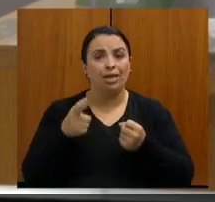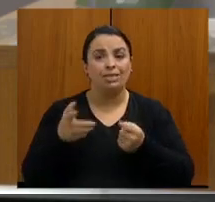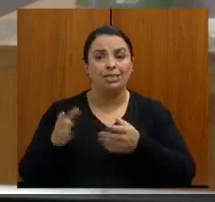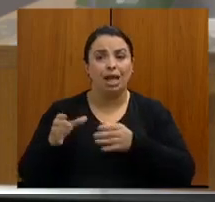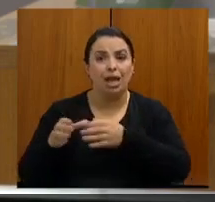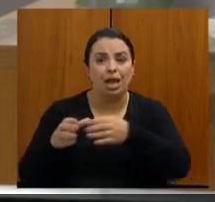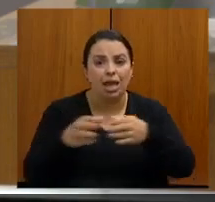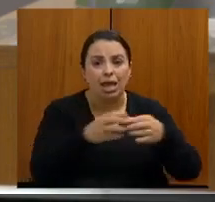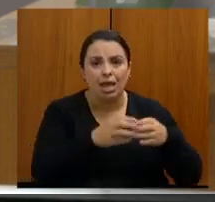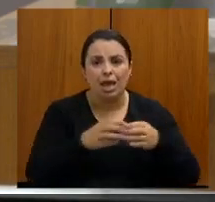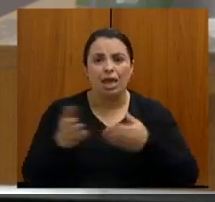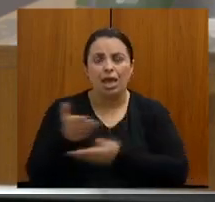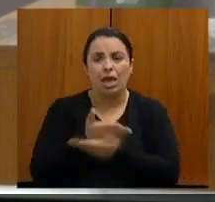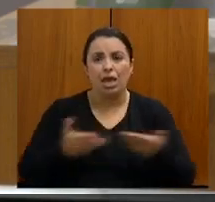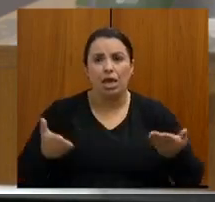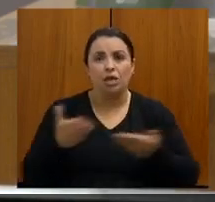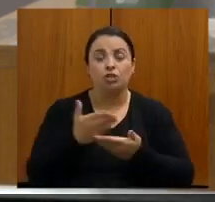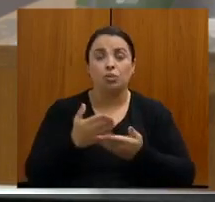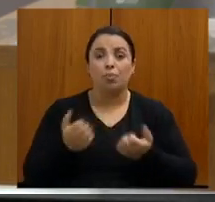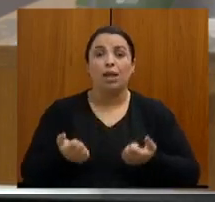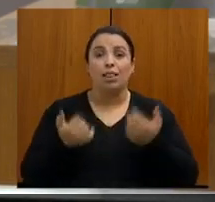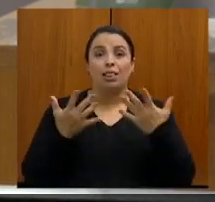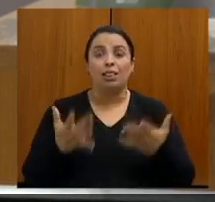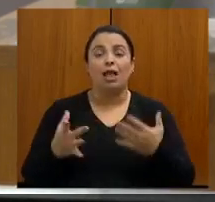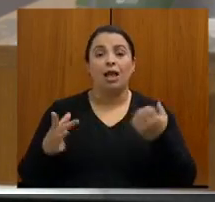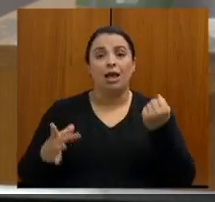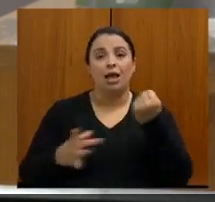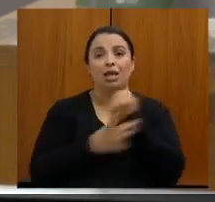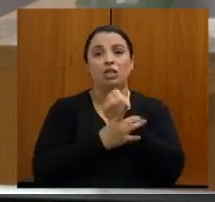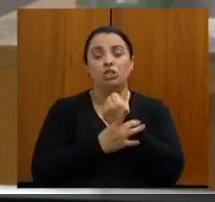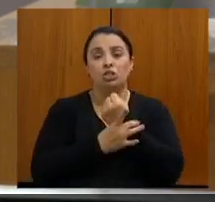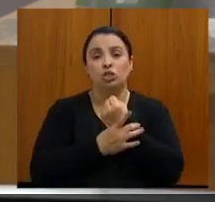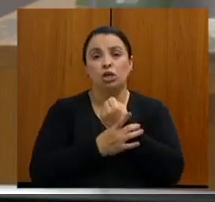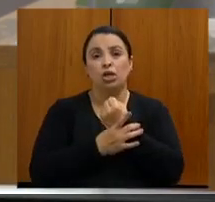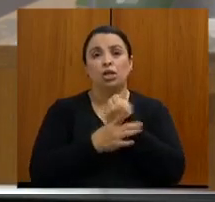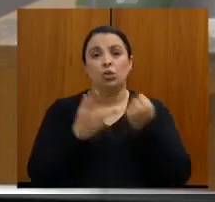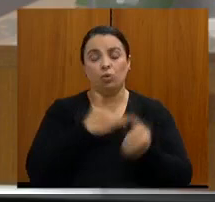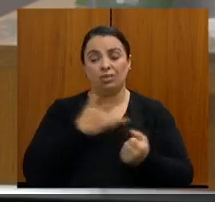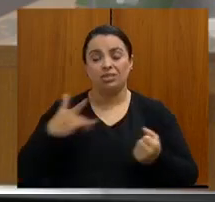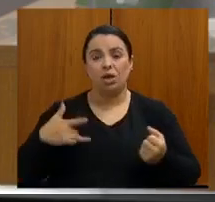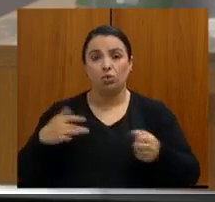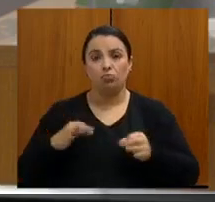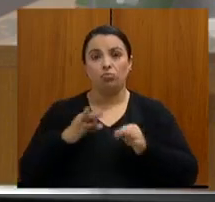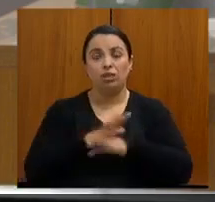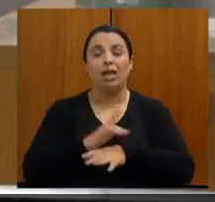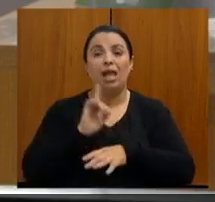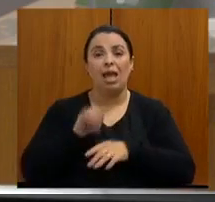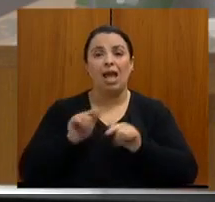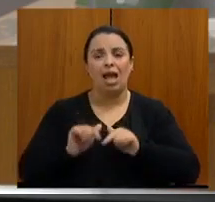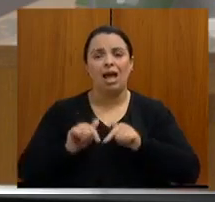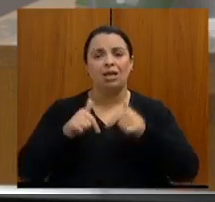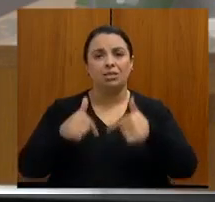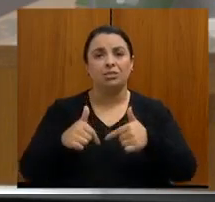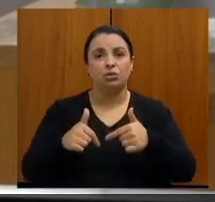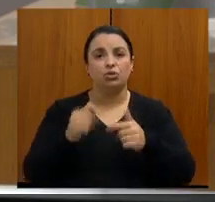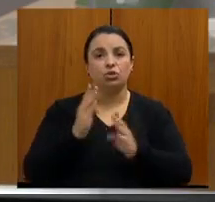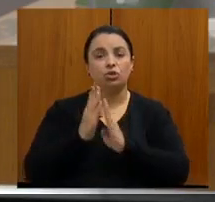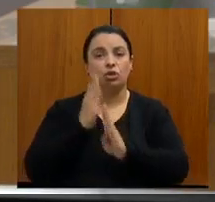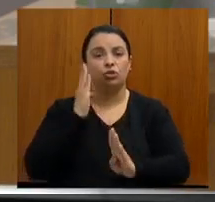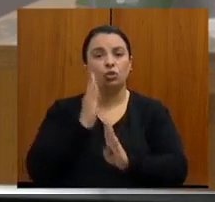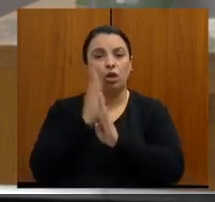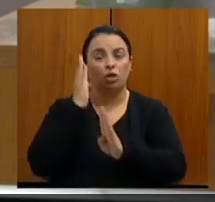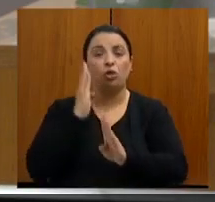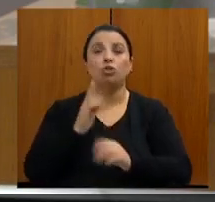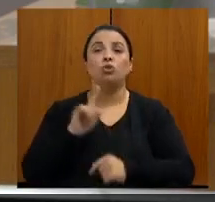para garantir integralidade são as ações de diagnóstico e de média complexidade. Eu